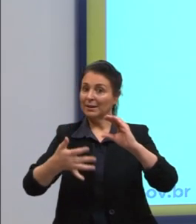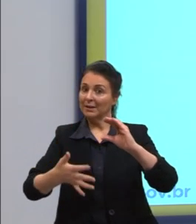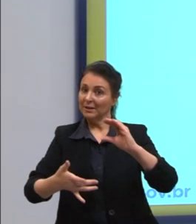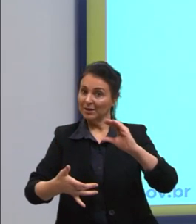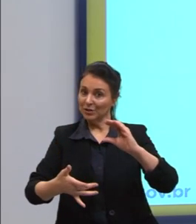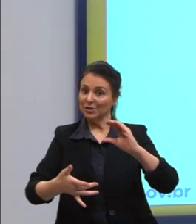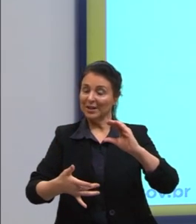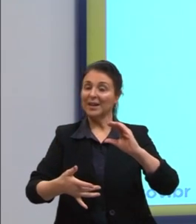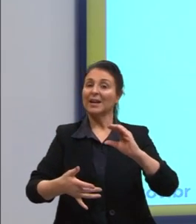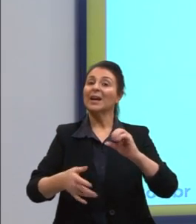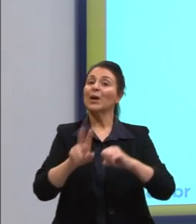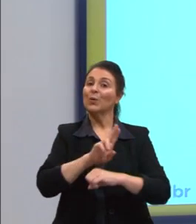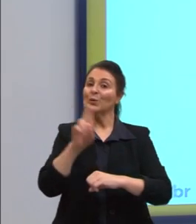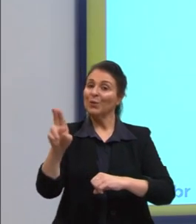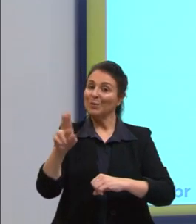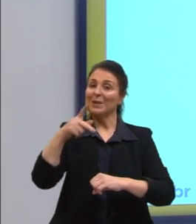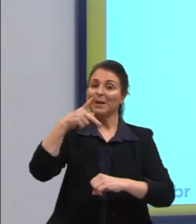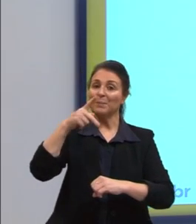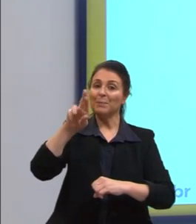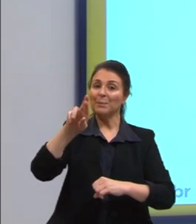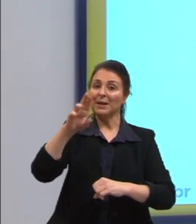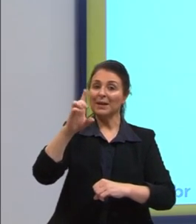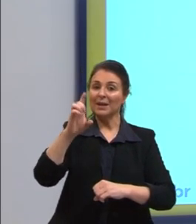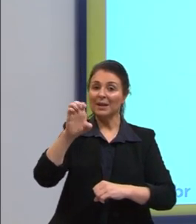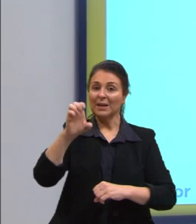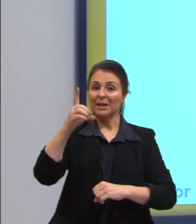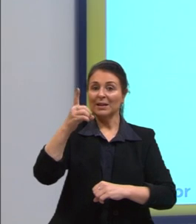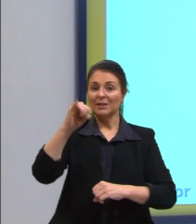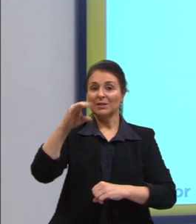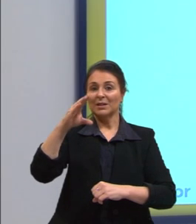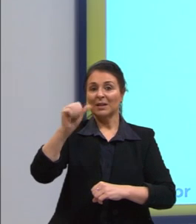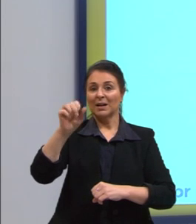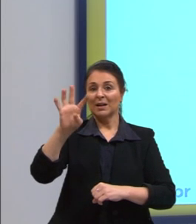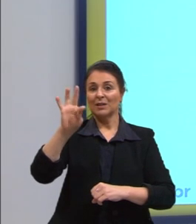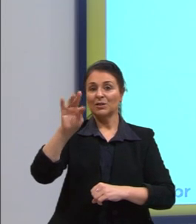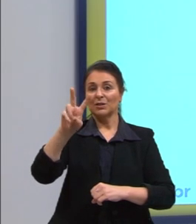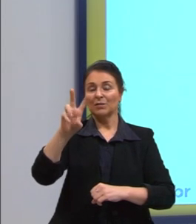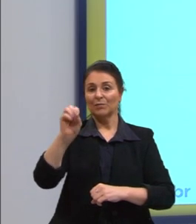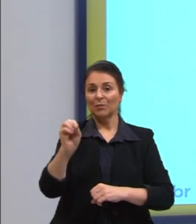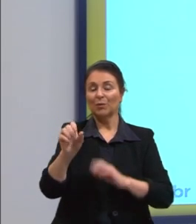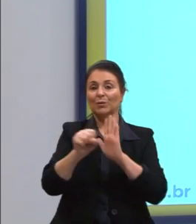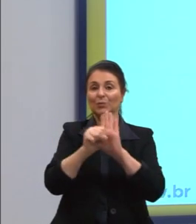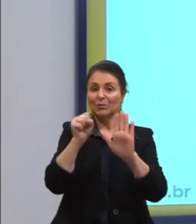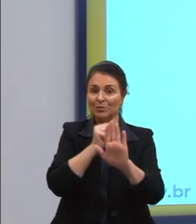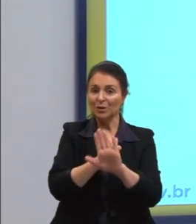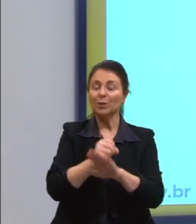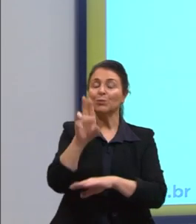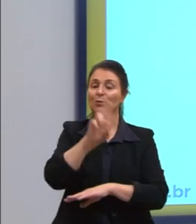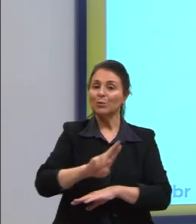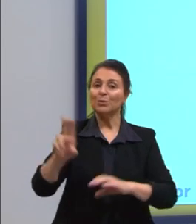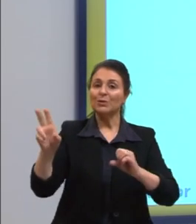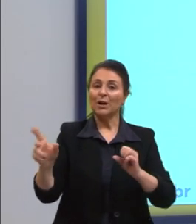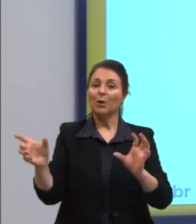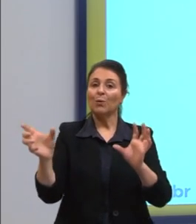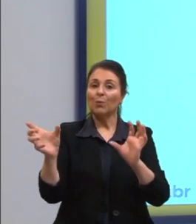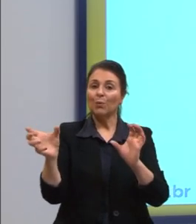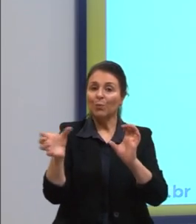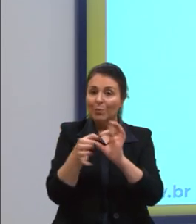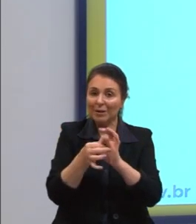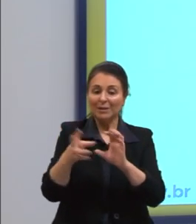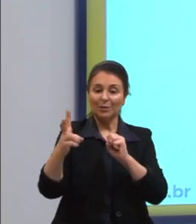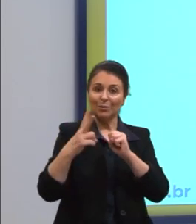daqui de predicativo do sujeito. E a gente tem ali o uso de um verbo de ligação. Ligando essa